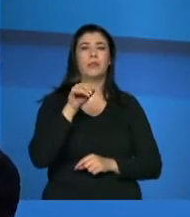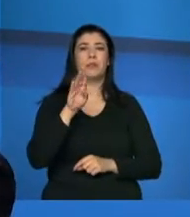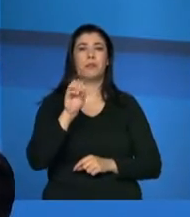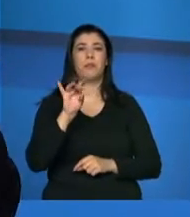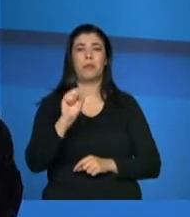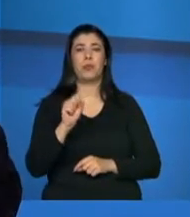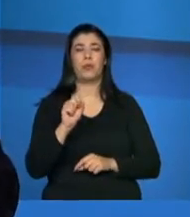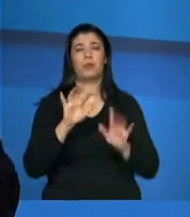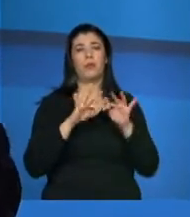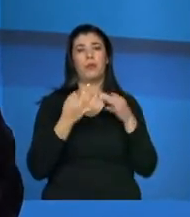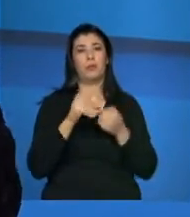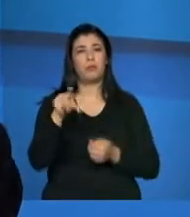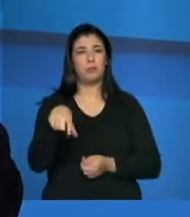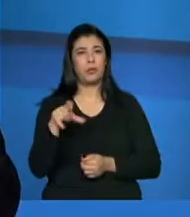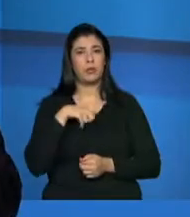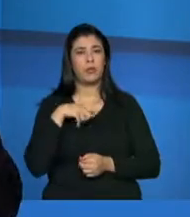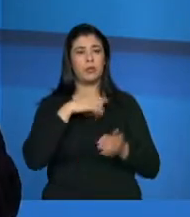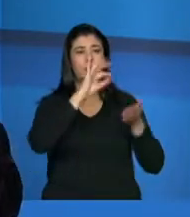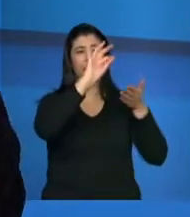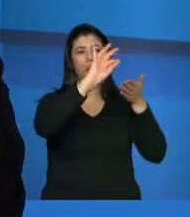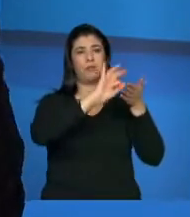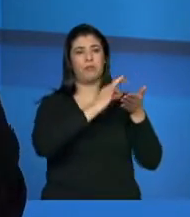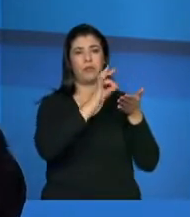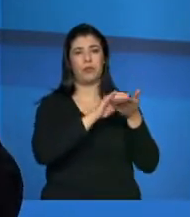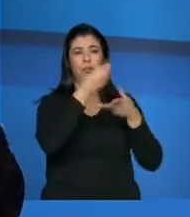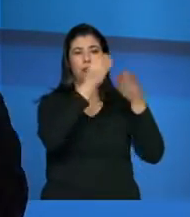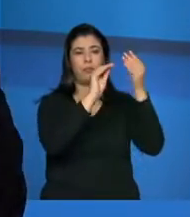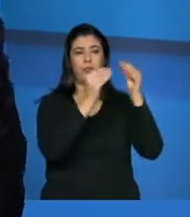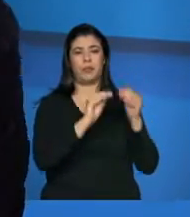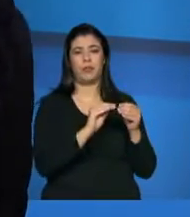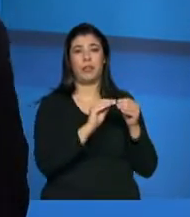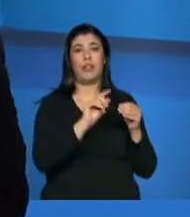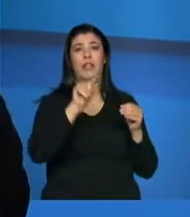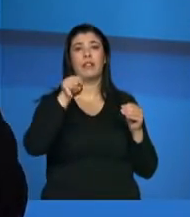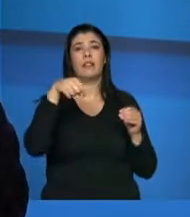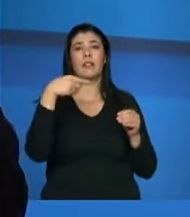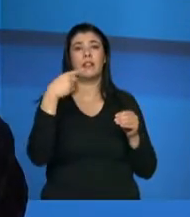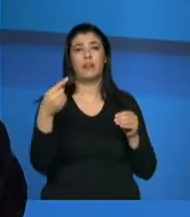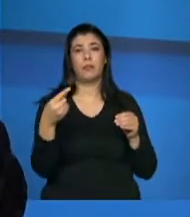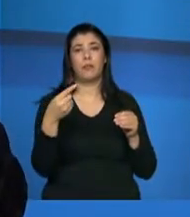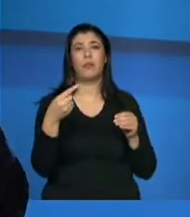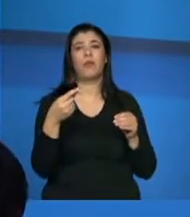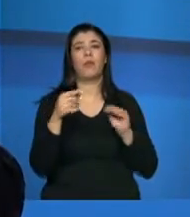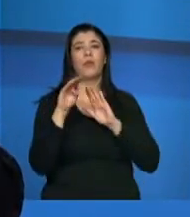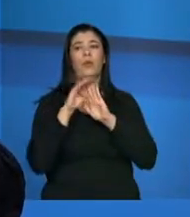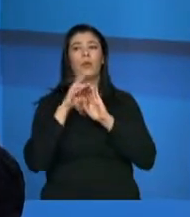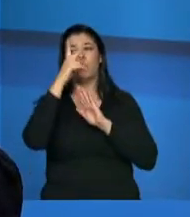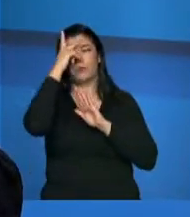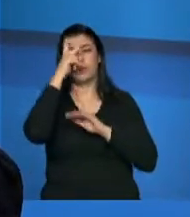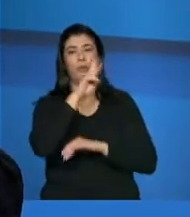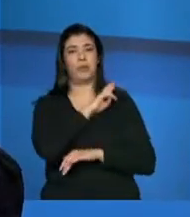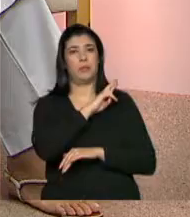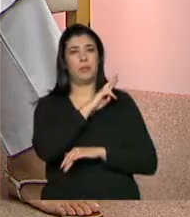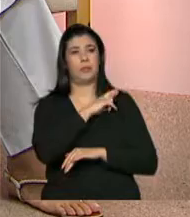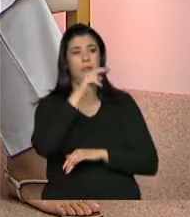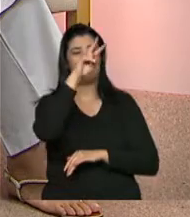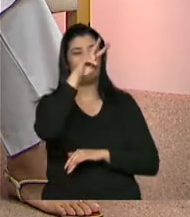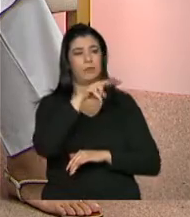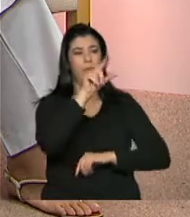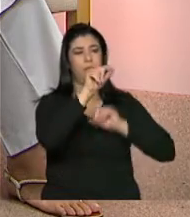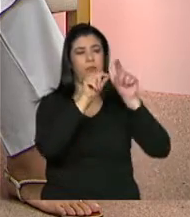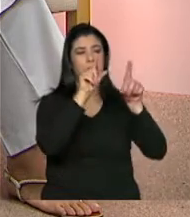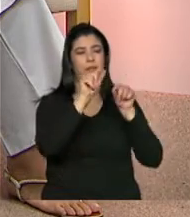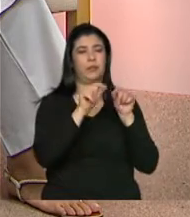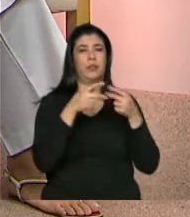cadastro, depois ele vai ser selecionado de acordo com os critérios que o programa tem. O Bolsa Verde, da mesma